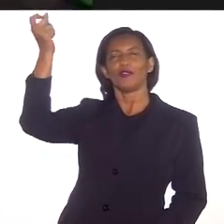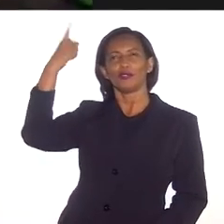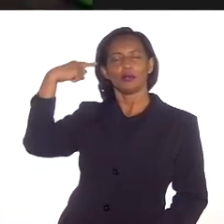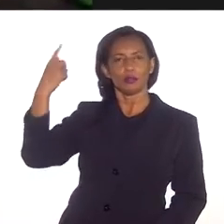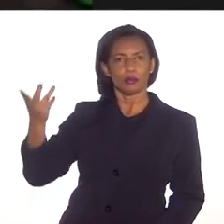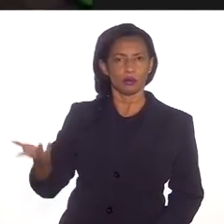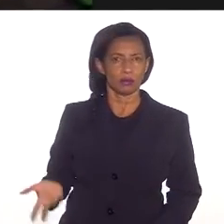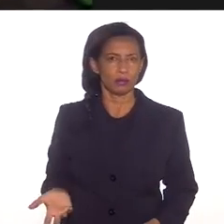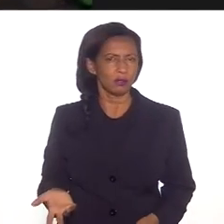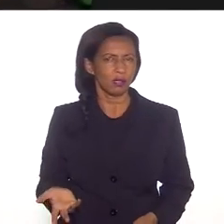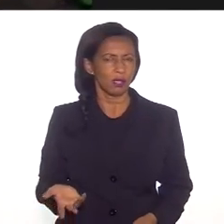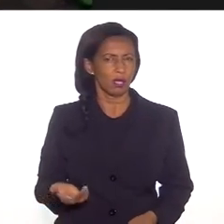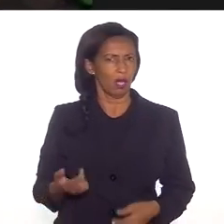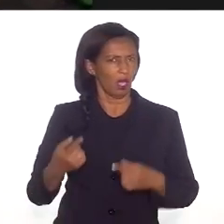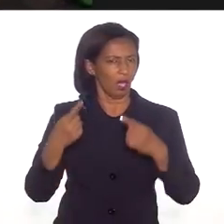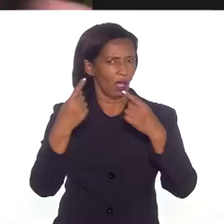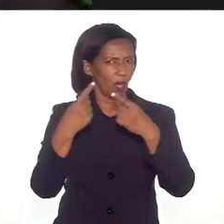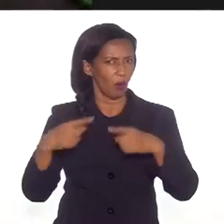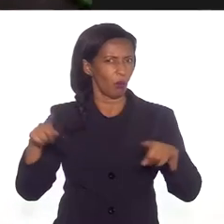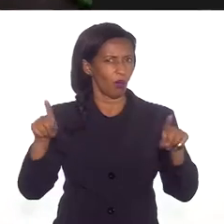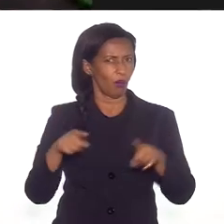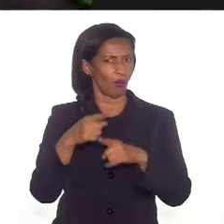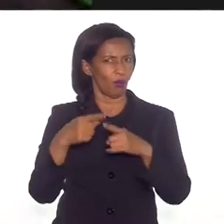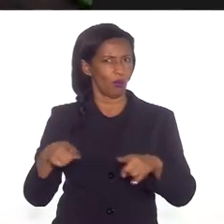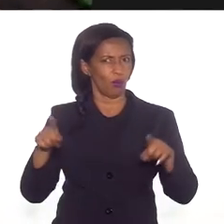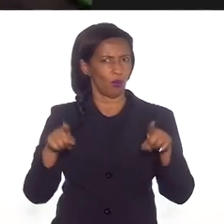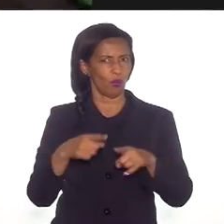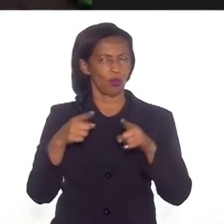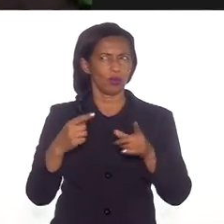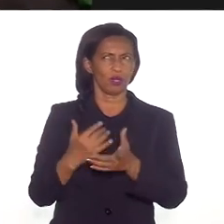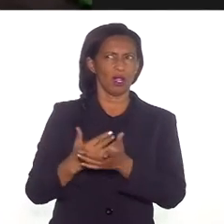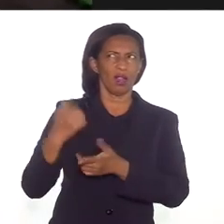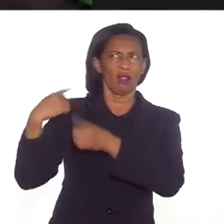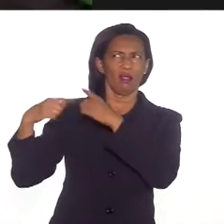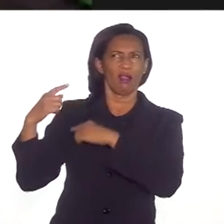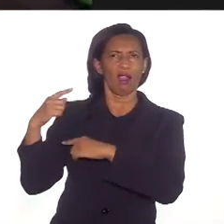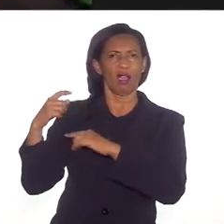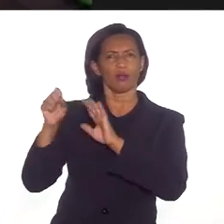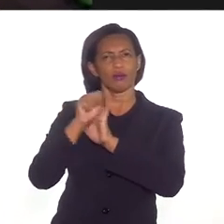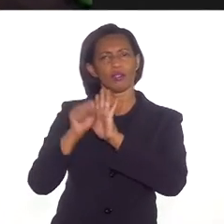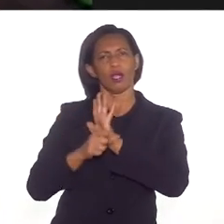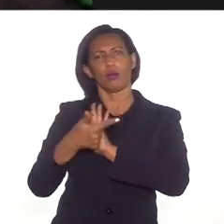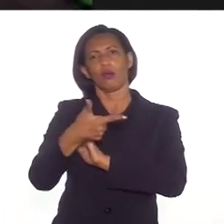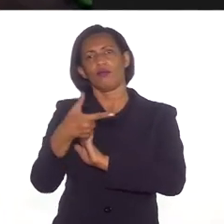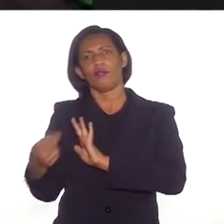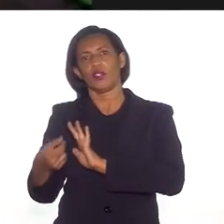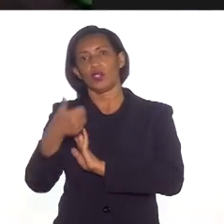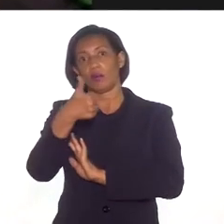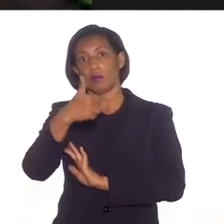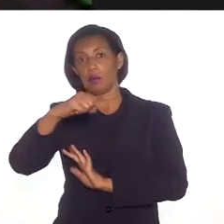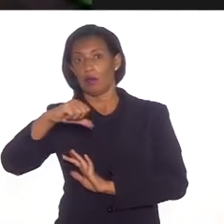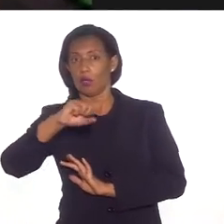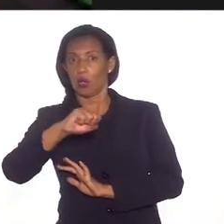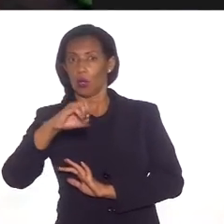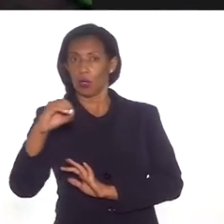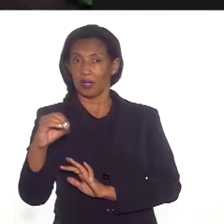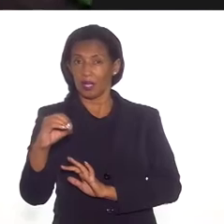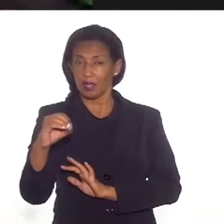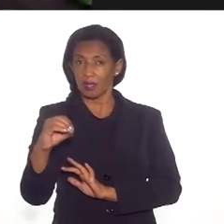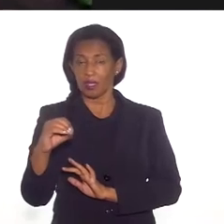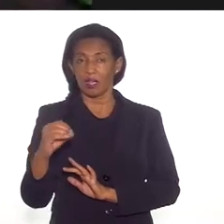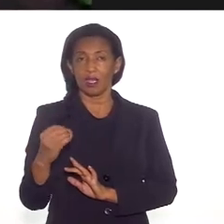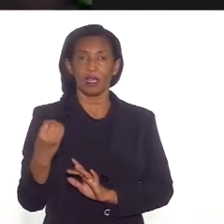sol. É uma letra criada no começo dos anos 80, do século XX, que é exatamente